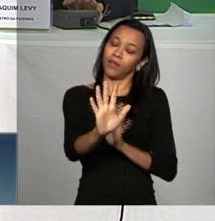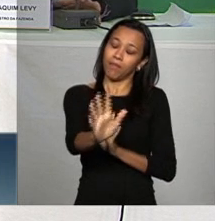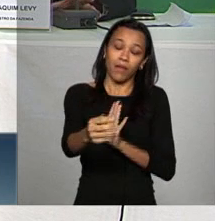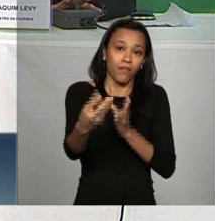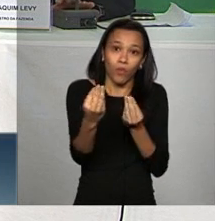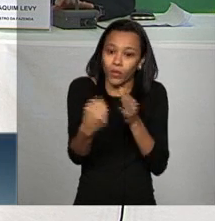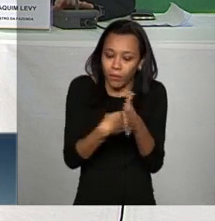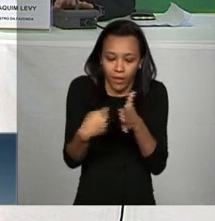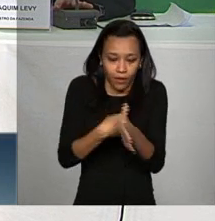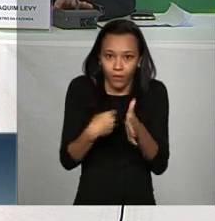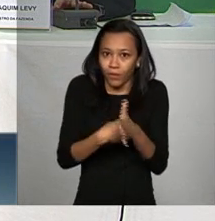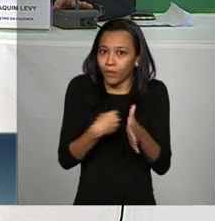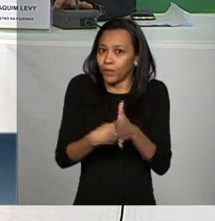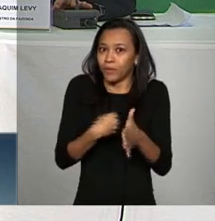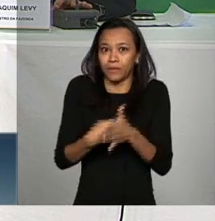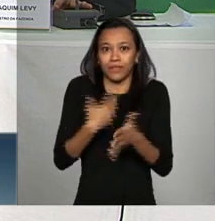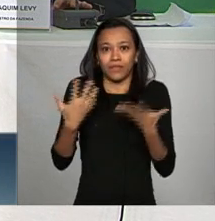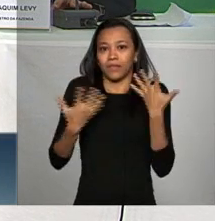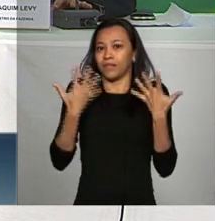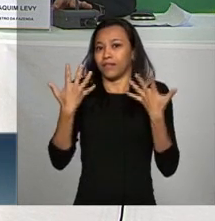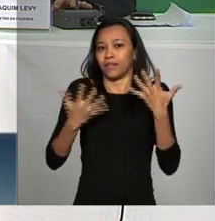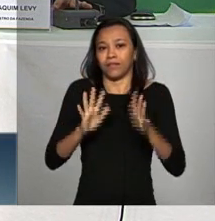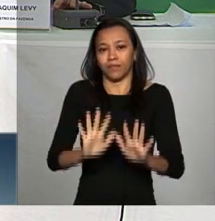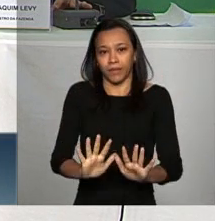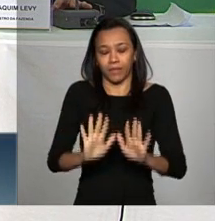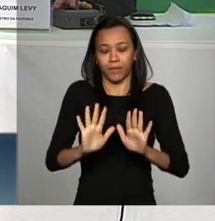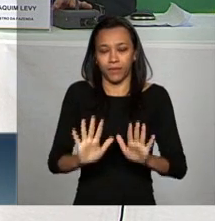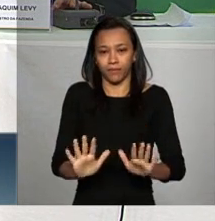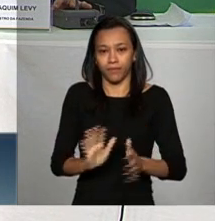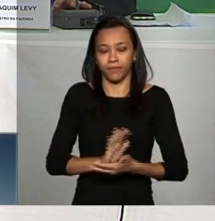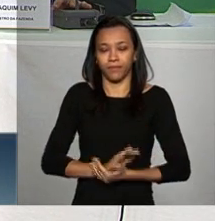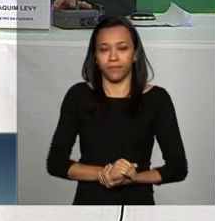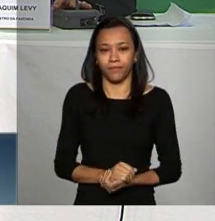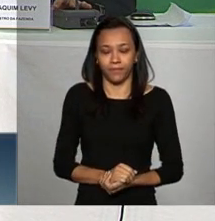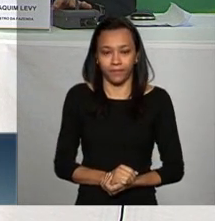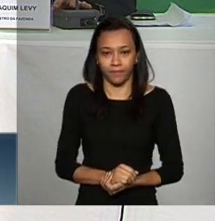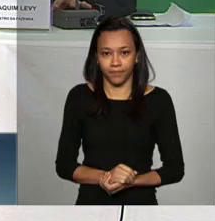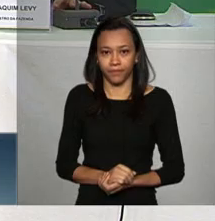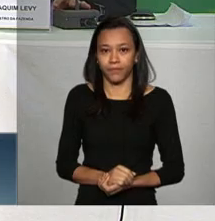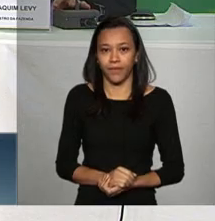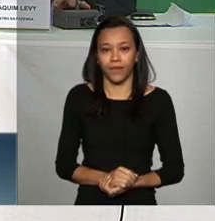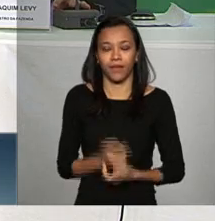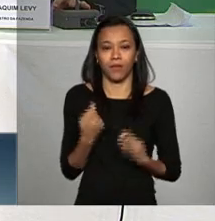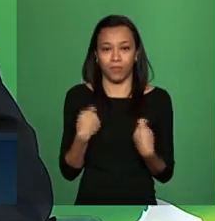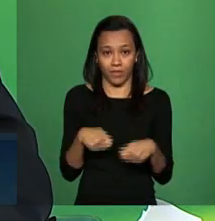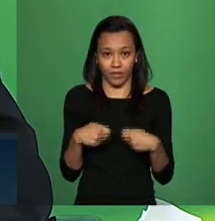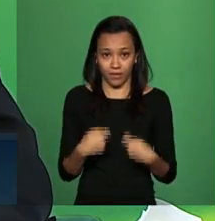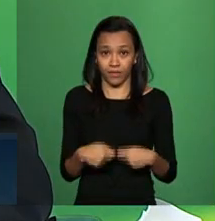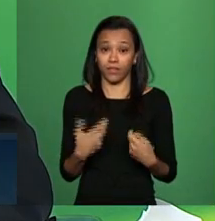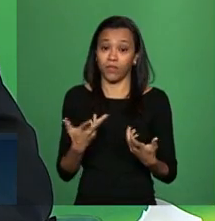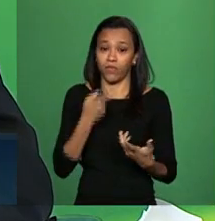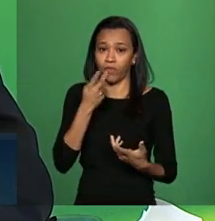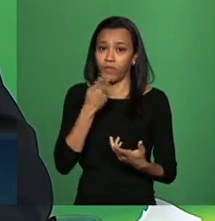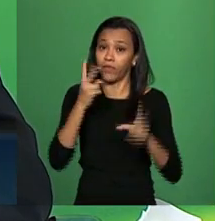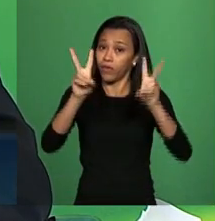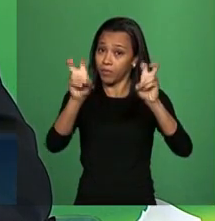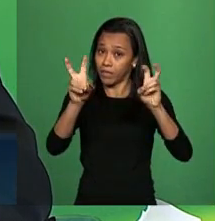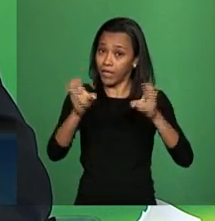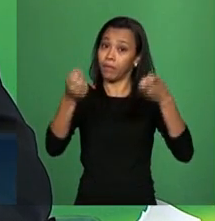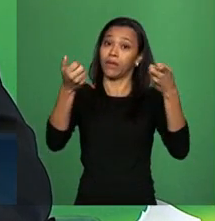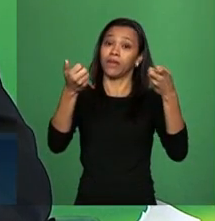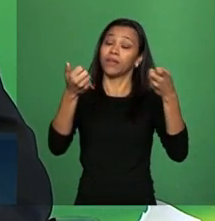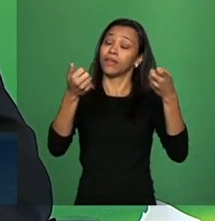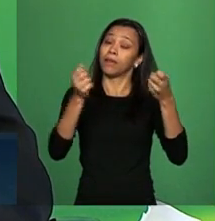perguntas gente eu entre outras coisas eu tenho que ir porque a gente está falando de previdência eu tenho que